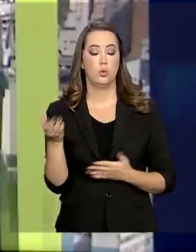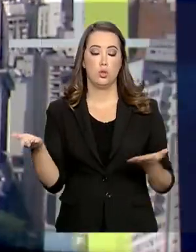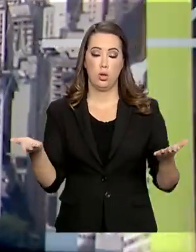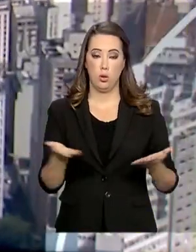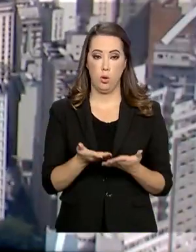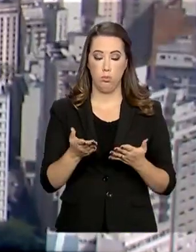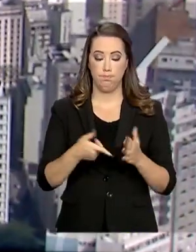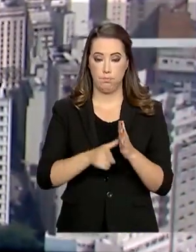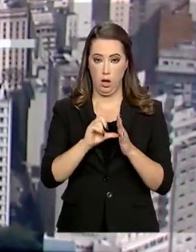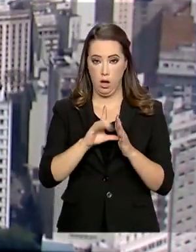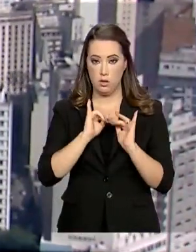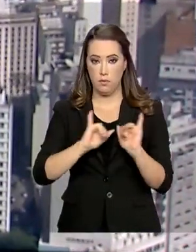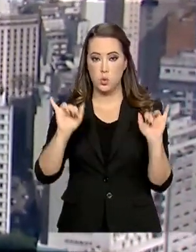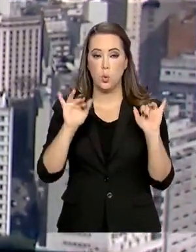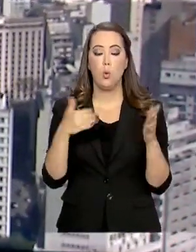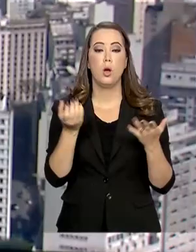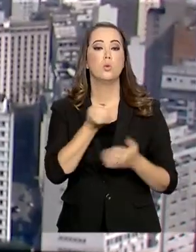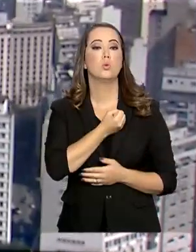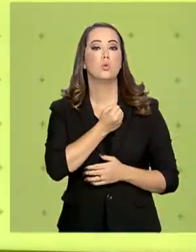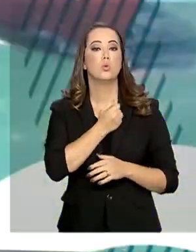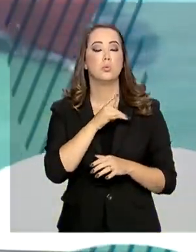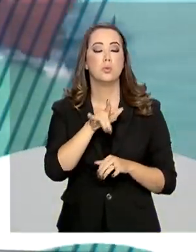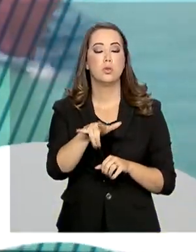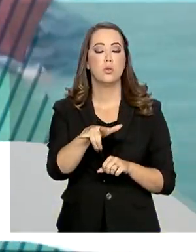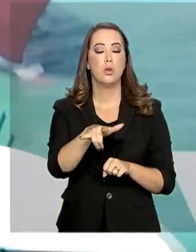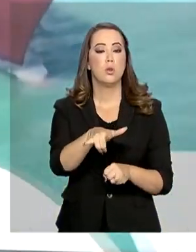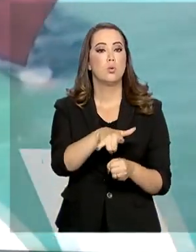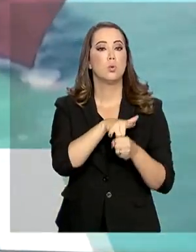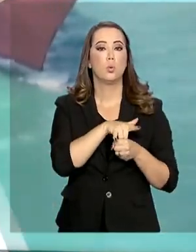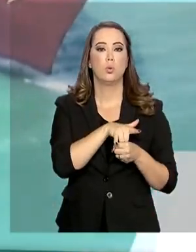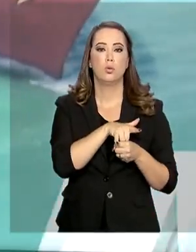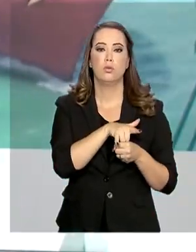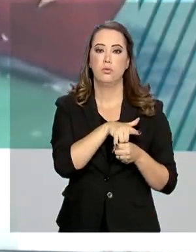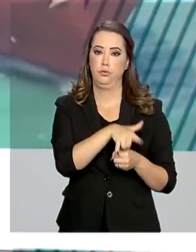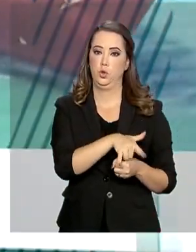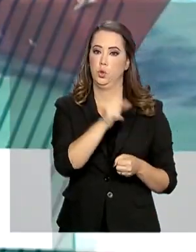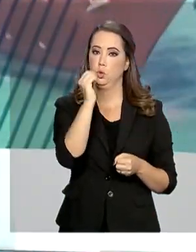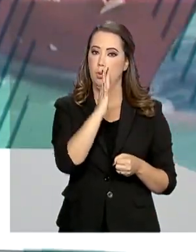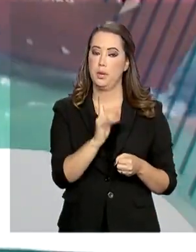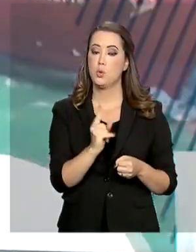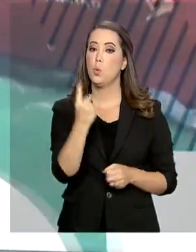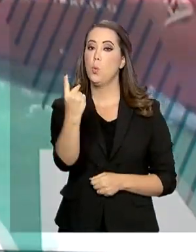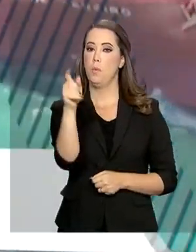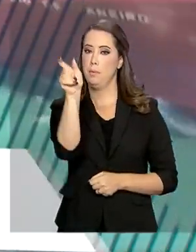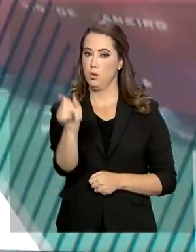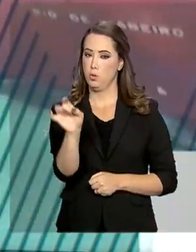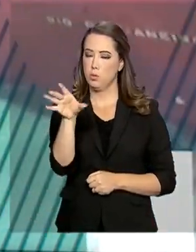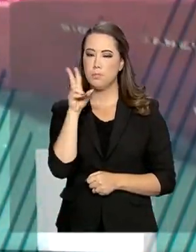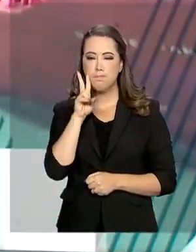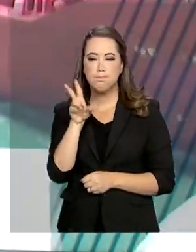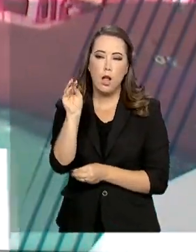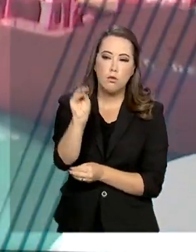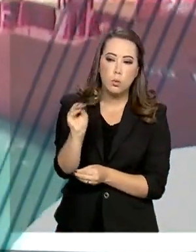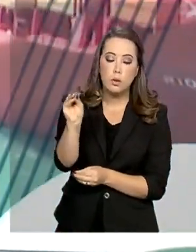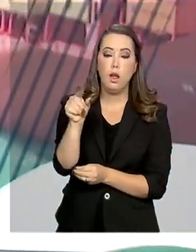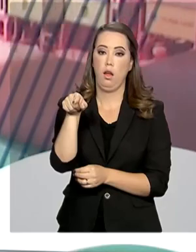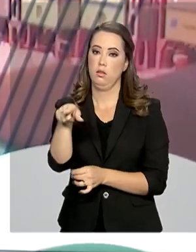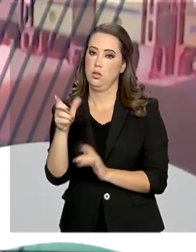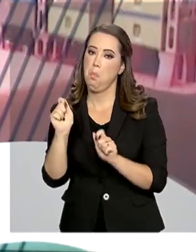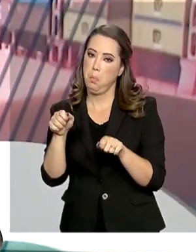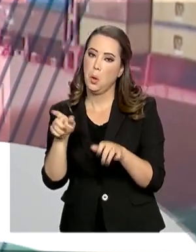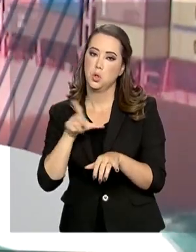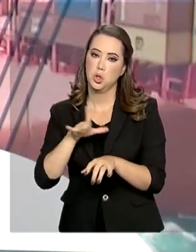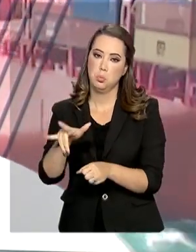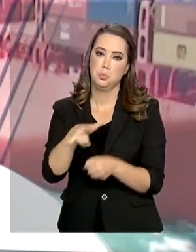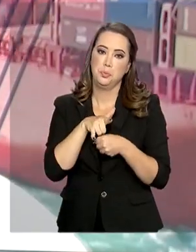há pouco os números do Covid-19 no Brasil. Um caso suspeito está sendo monitorado no Rio de Janeiro. 51 suspeitas